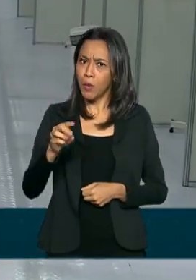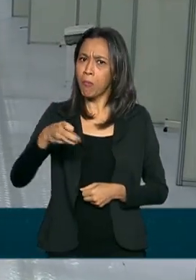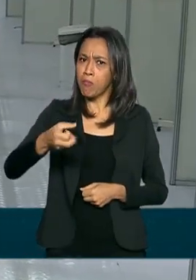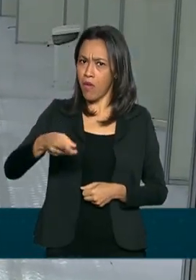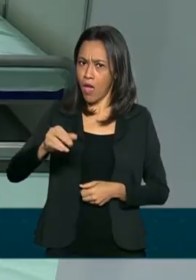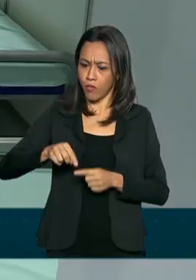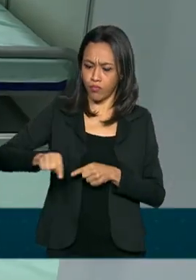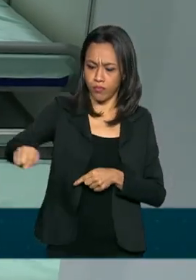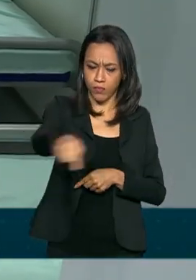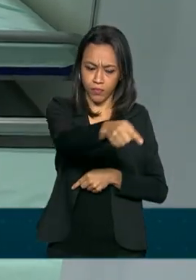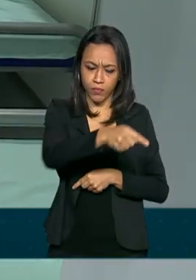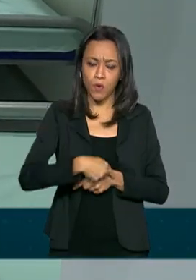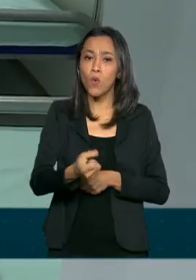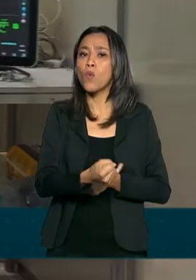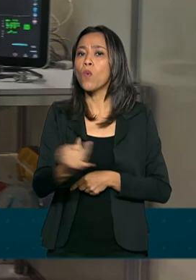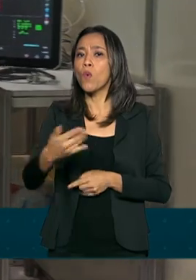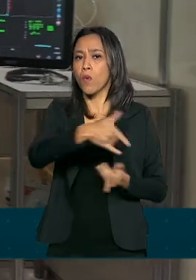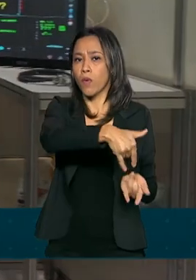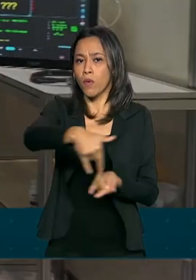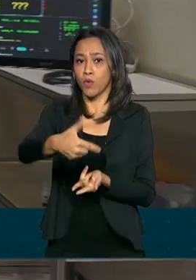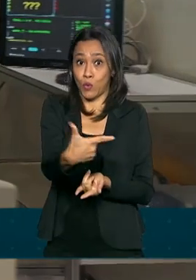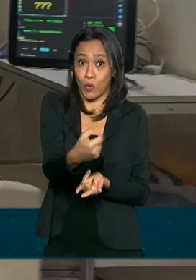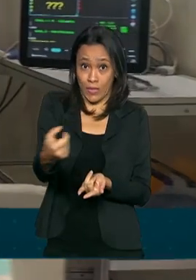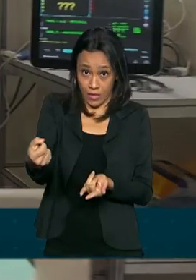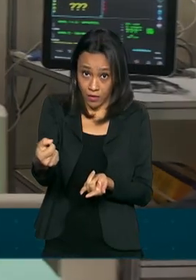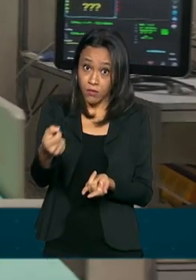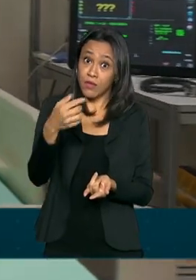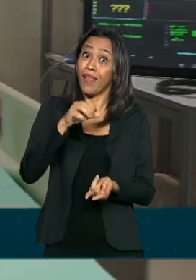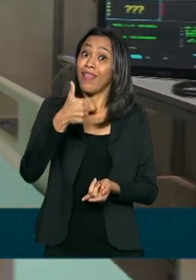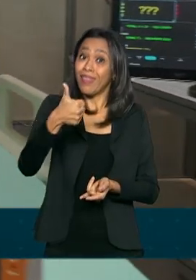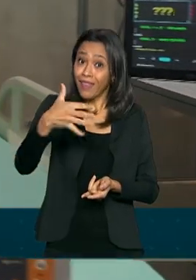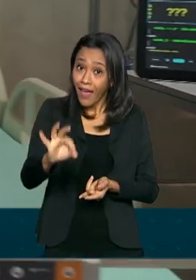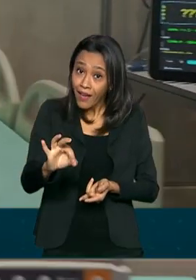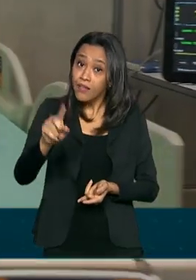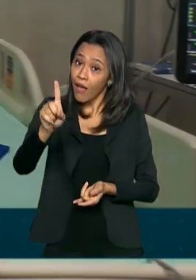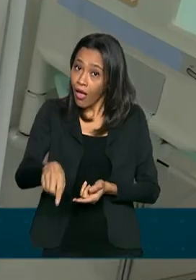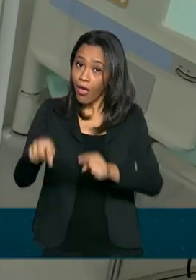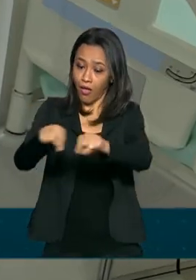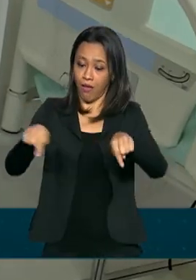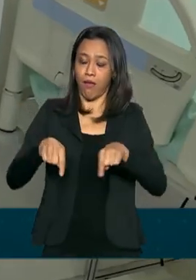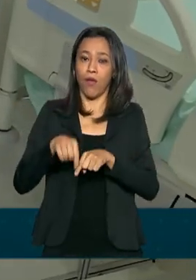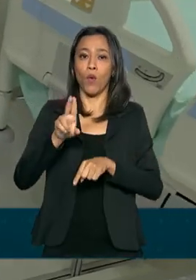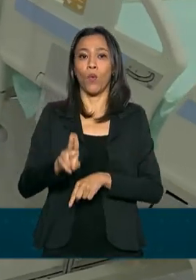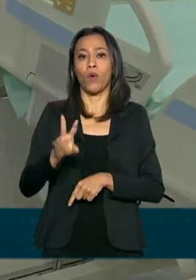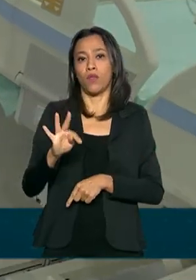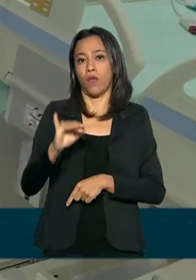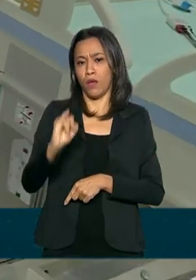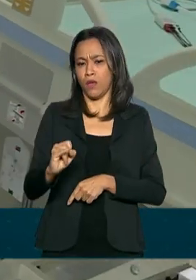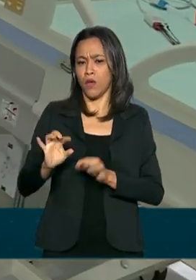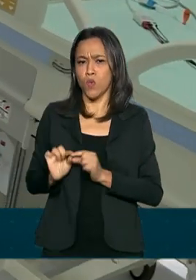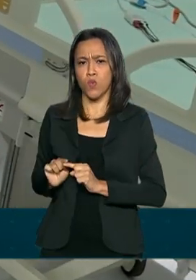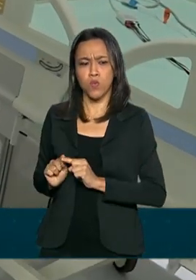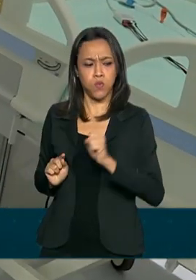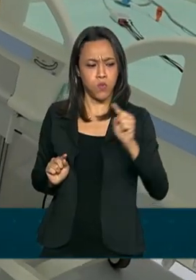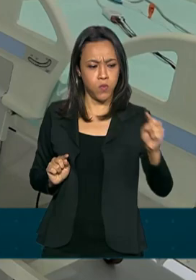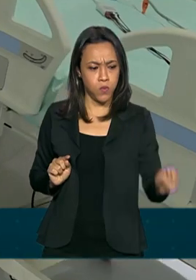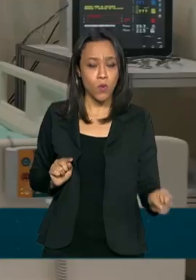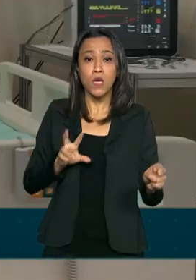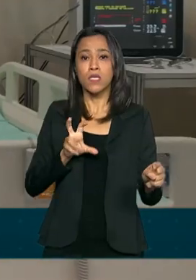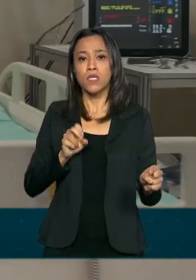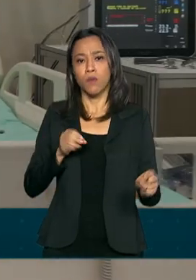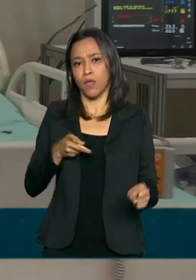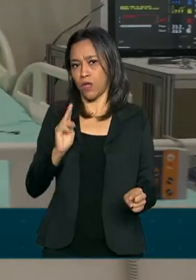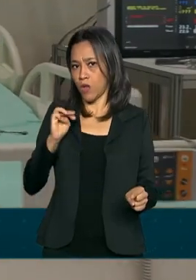200 leitos de internação, 10 deles de UTI. O hospital fica a cerca de 50 quilômetros de Brasília.